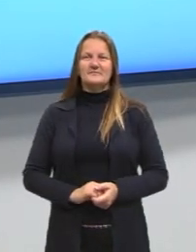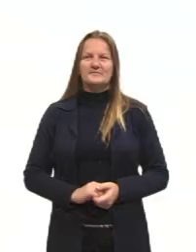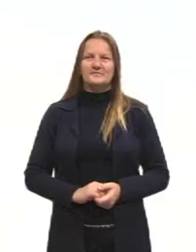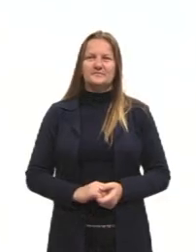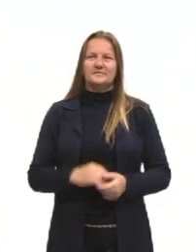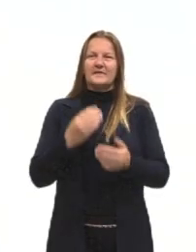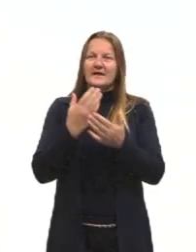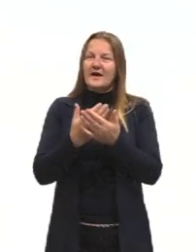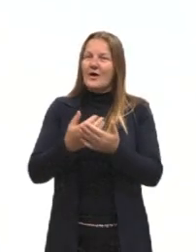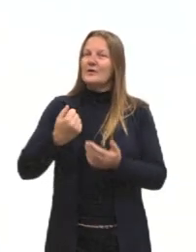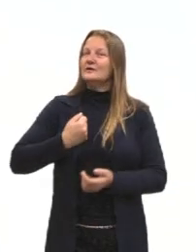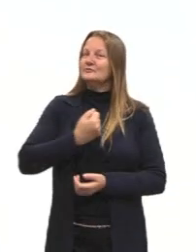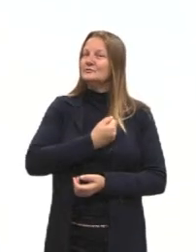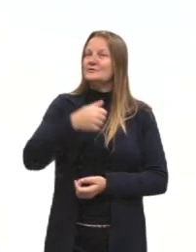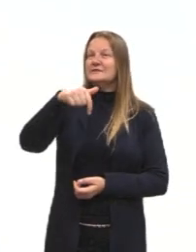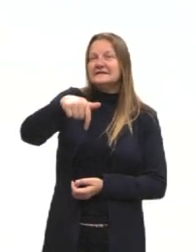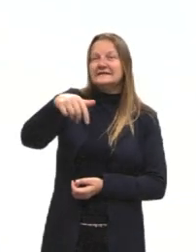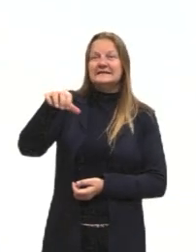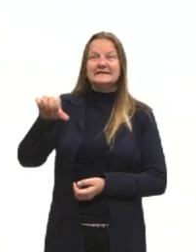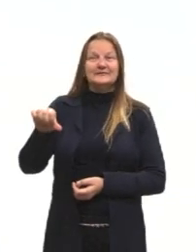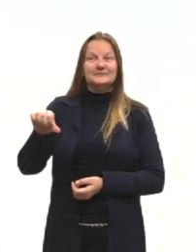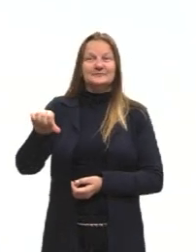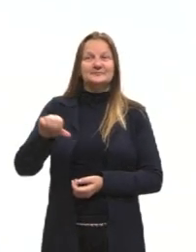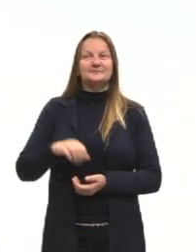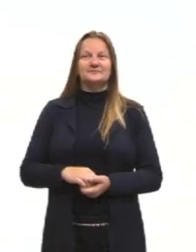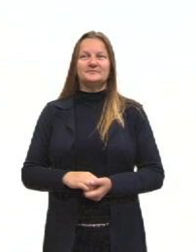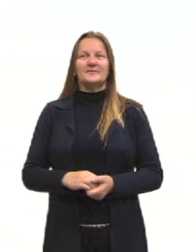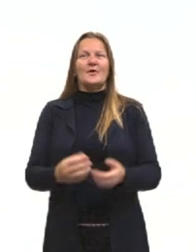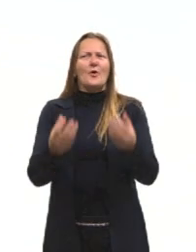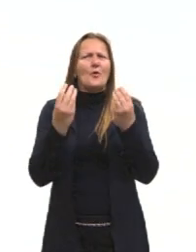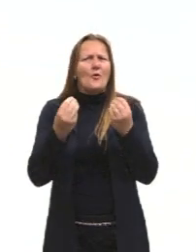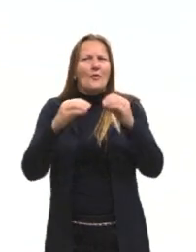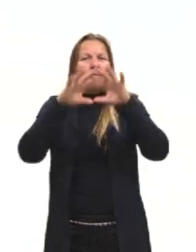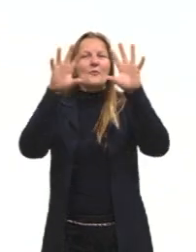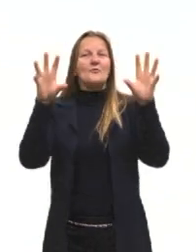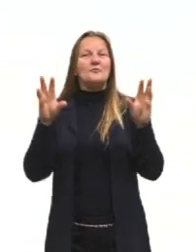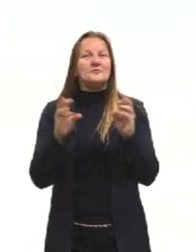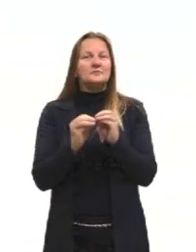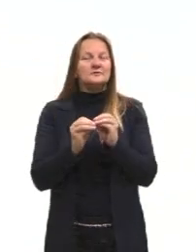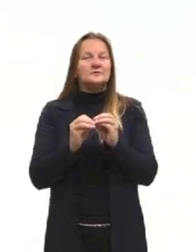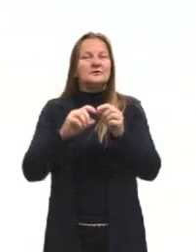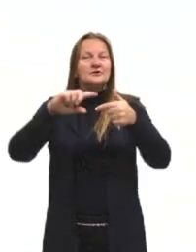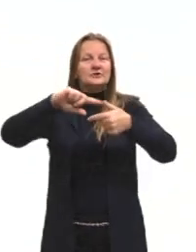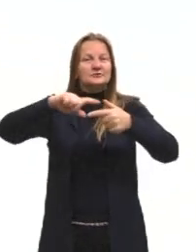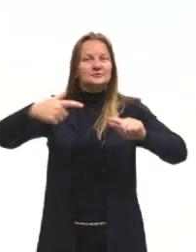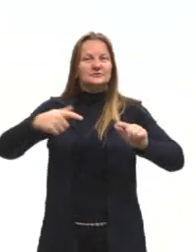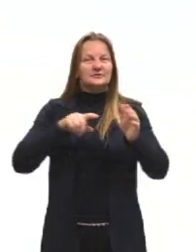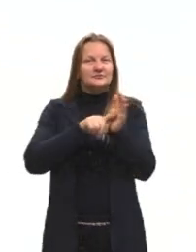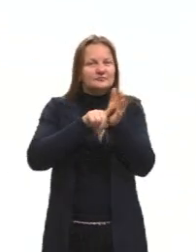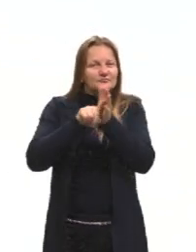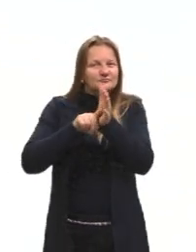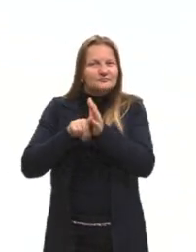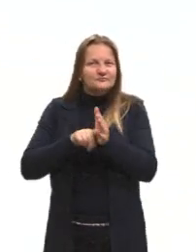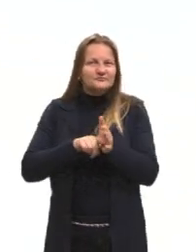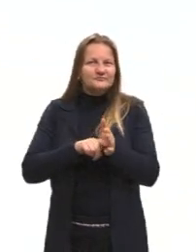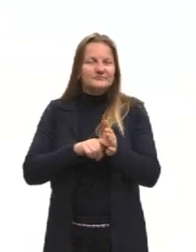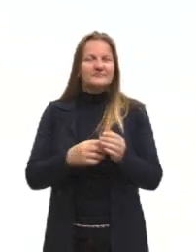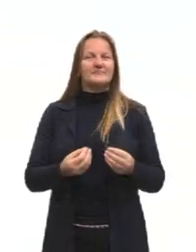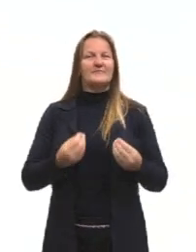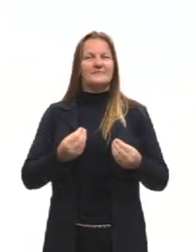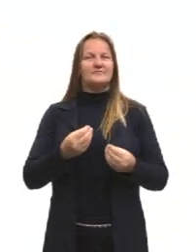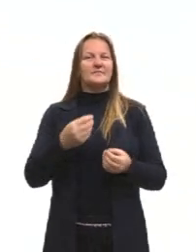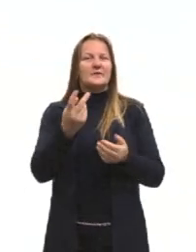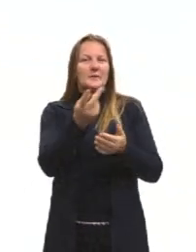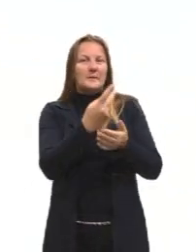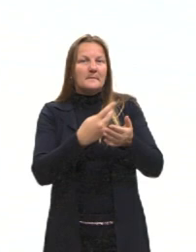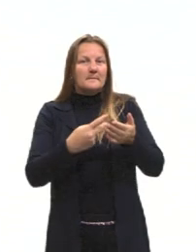a nossa aula de número 79, então, como resumir a geometria analítica. Porque nós vimos aí, né,